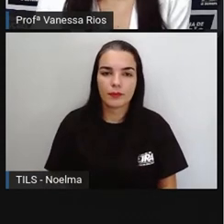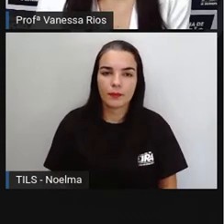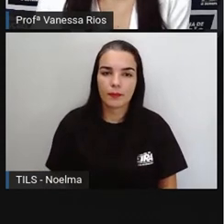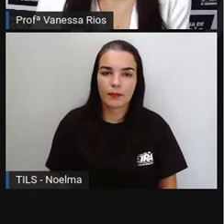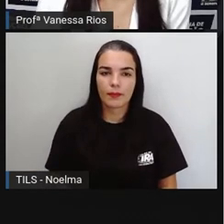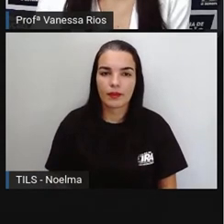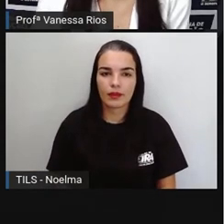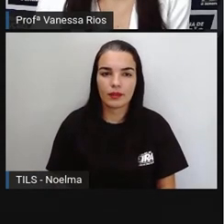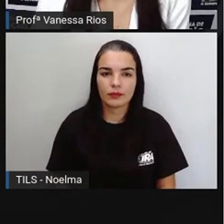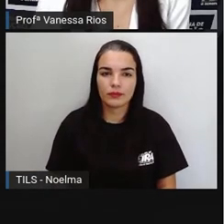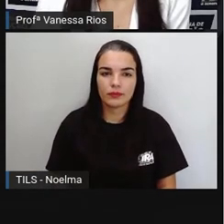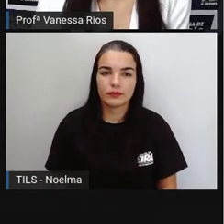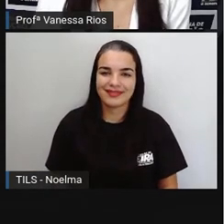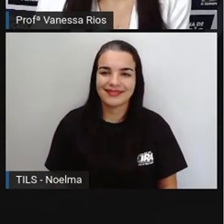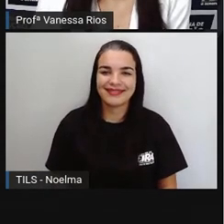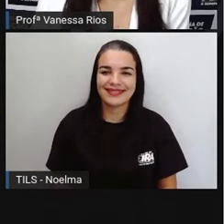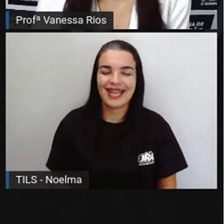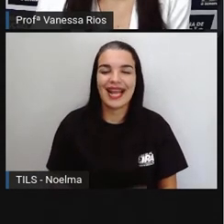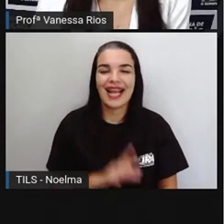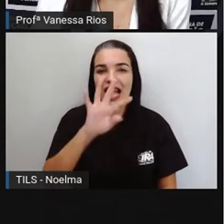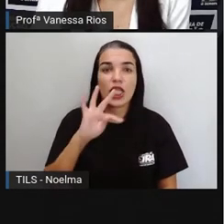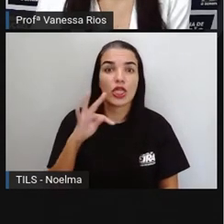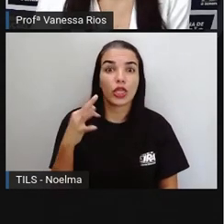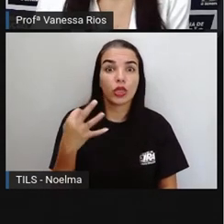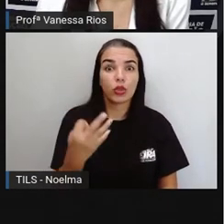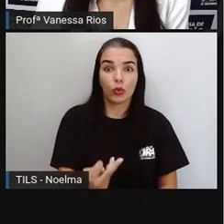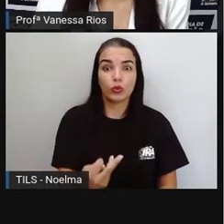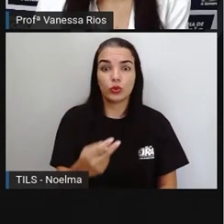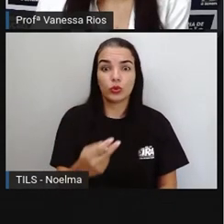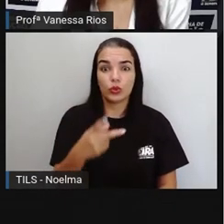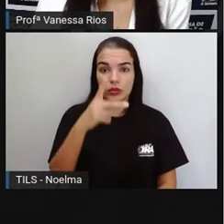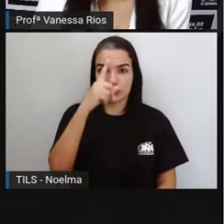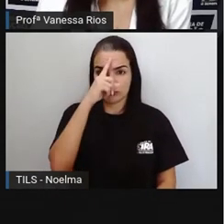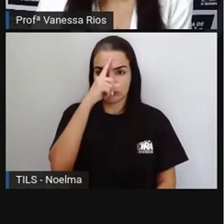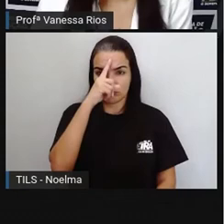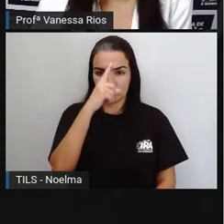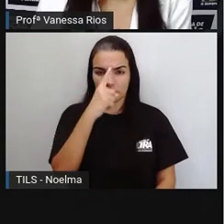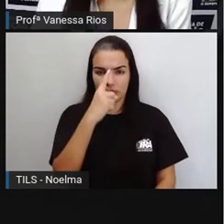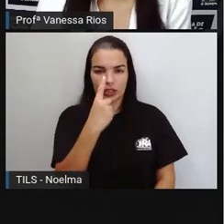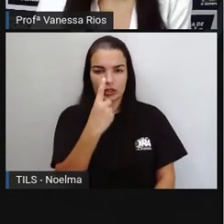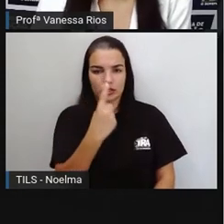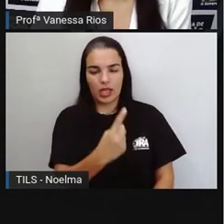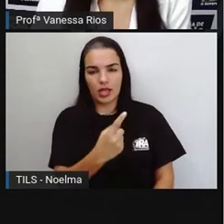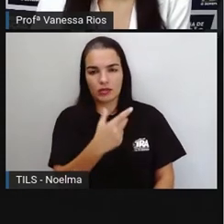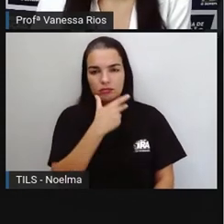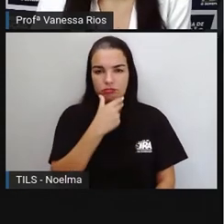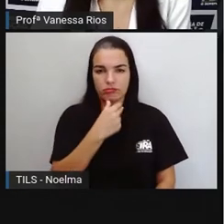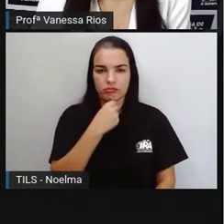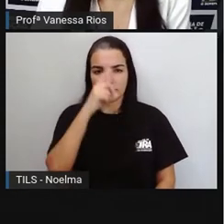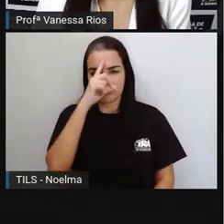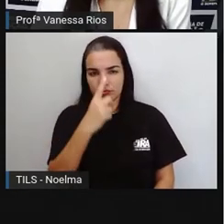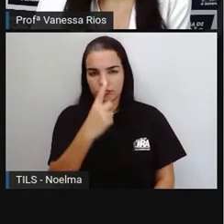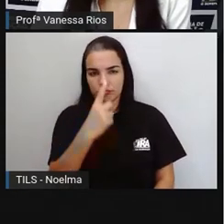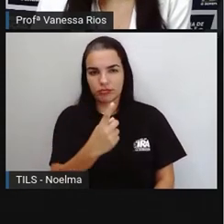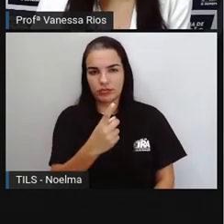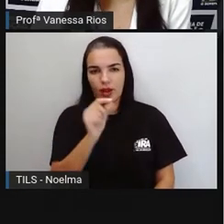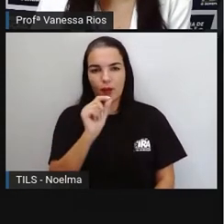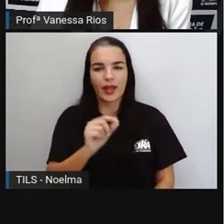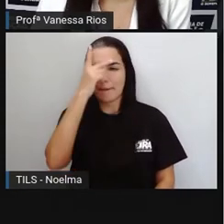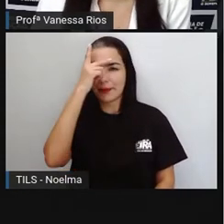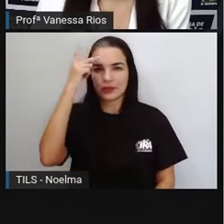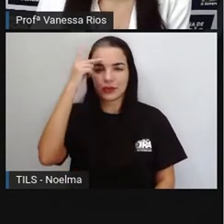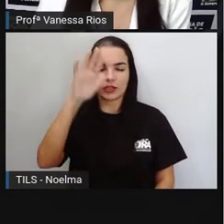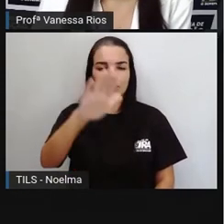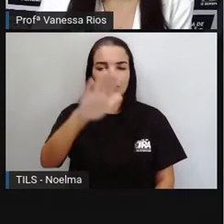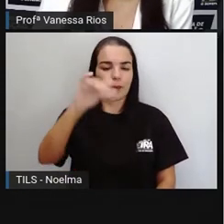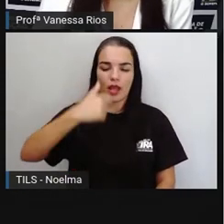E esse outro aqui, olha, tudo o que o mestre mandar. Um participante deve ser nomeado o mestre